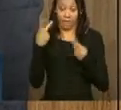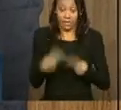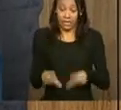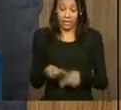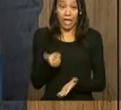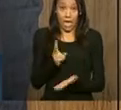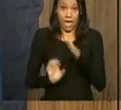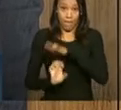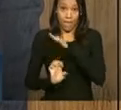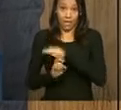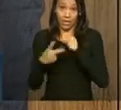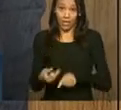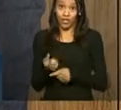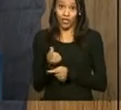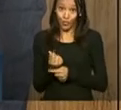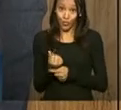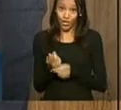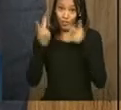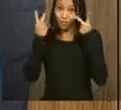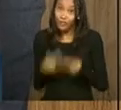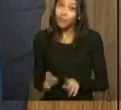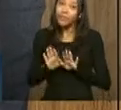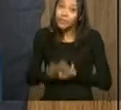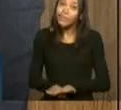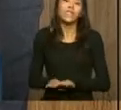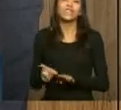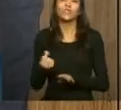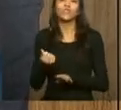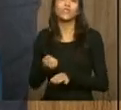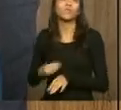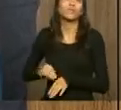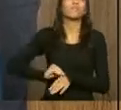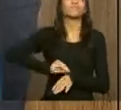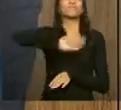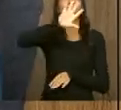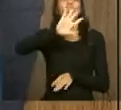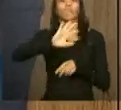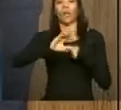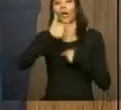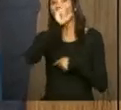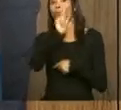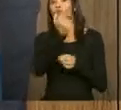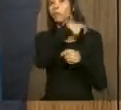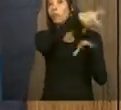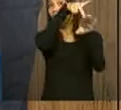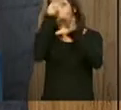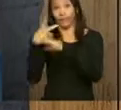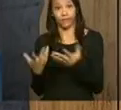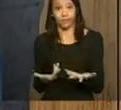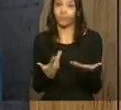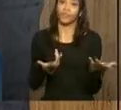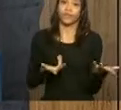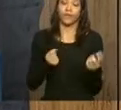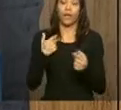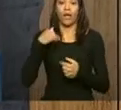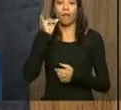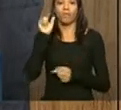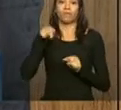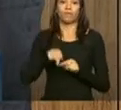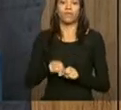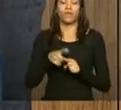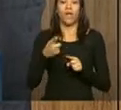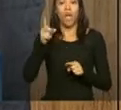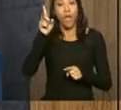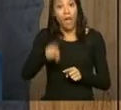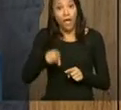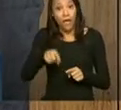deveriam ser taxados para países onde eles são pouco taxados ou não são taxados. Então, é a chamada